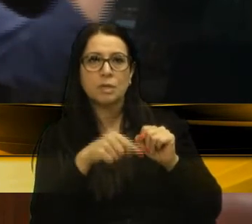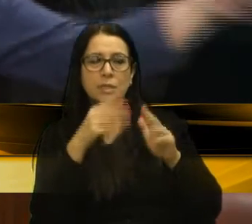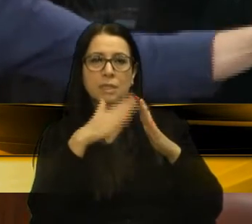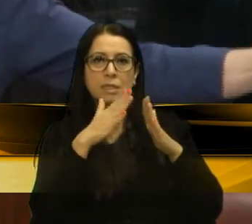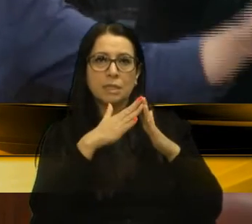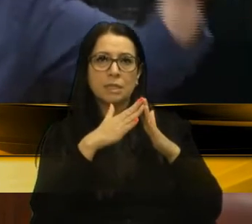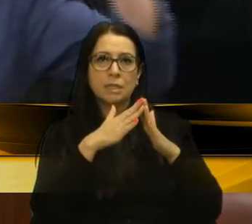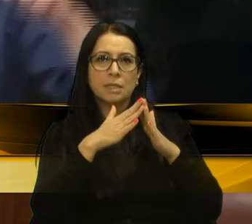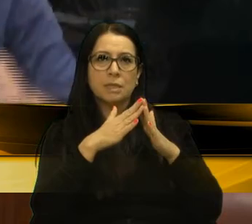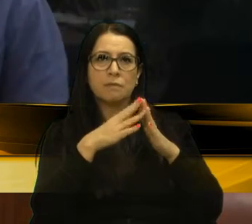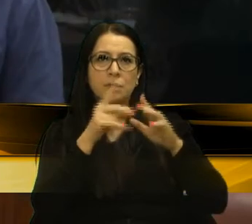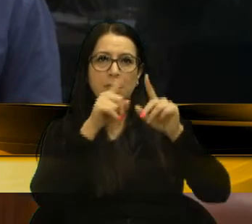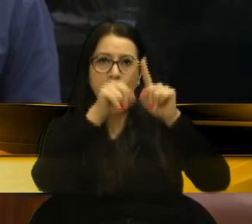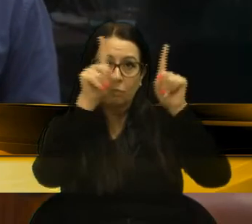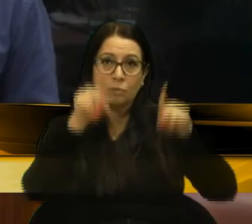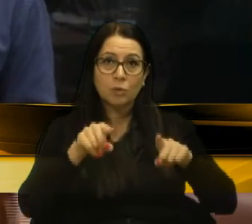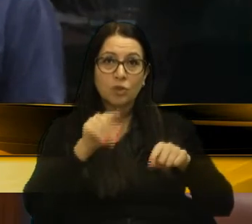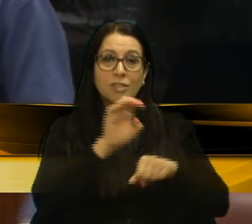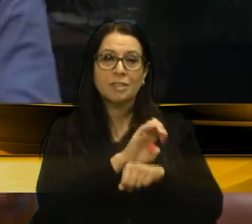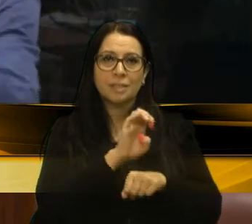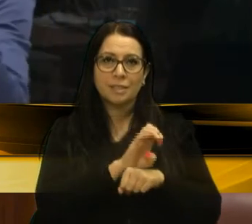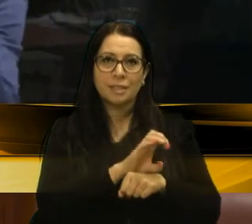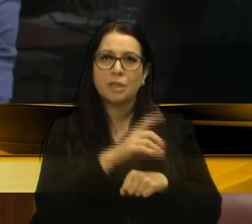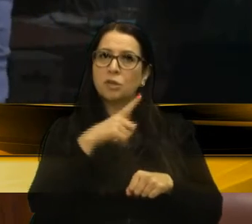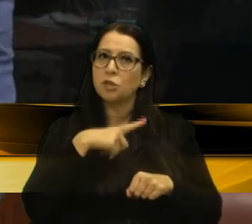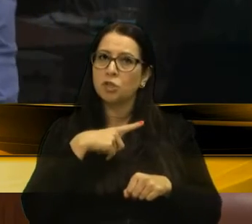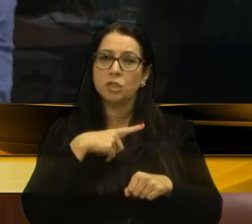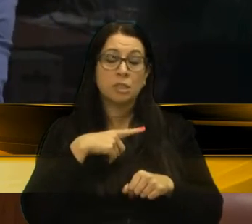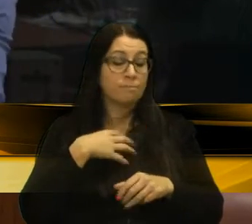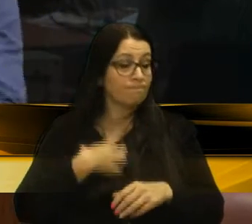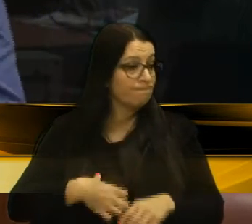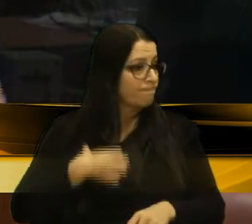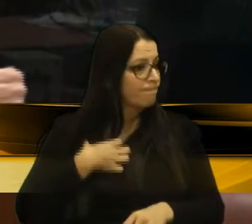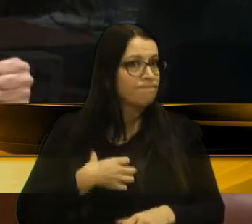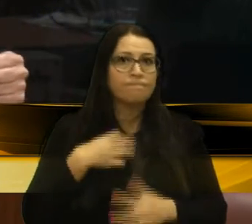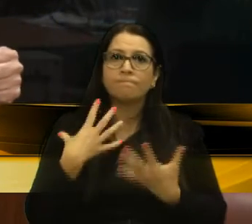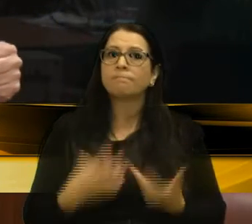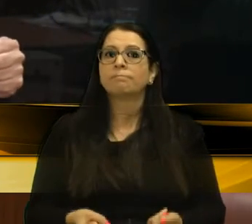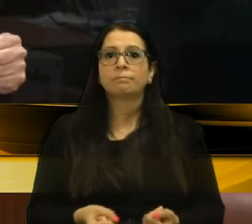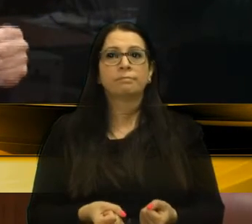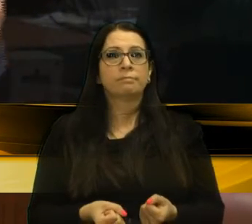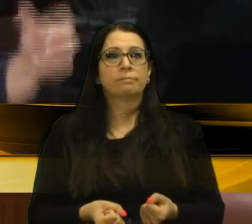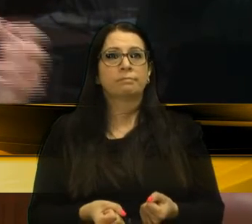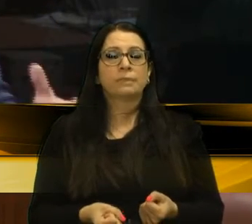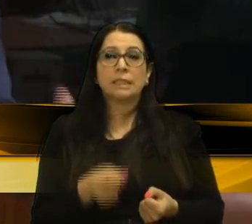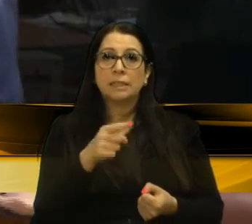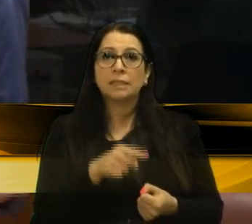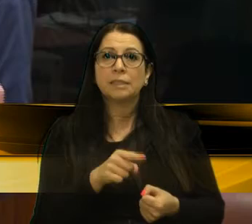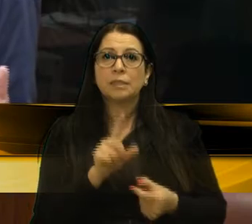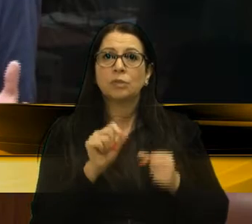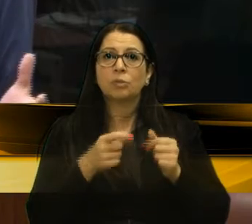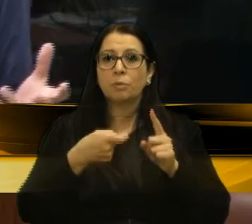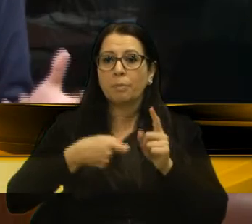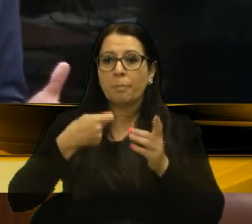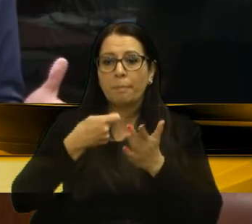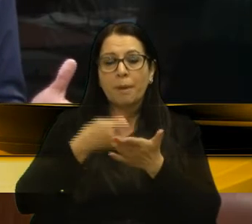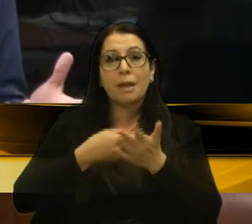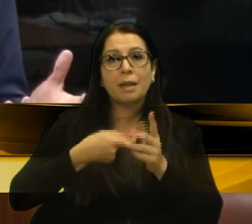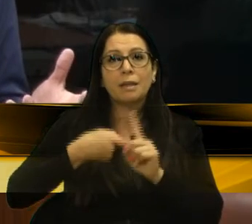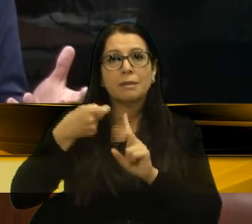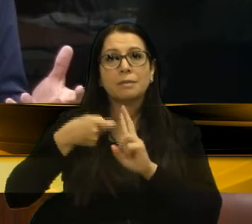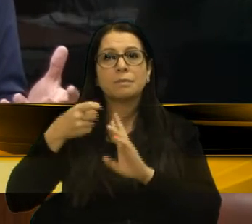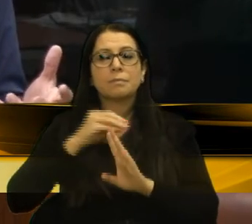foi tomada de servidores estaduais. Havia uma revolta, inconformismo. E essa questão do parcelamento acabou